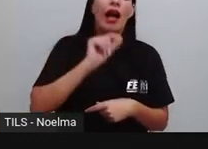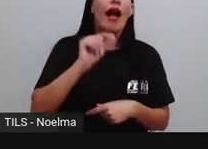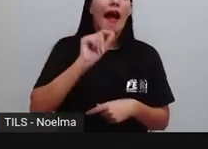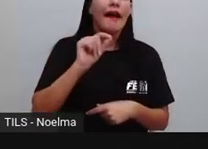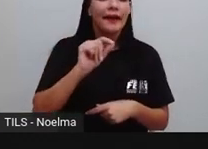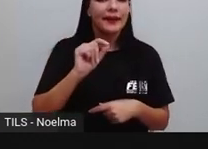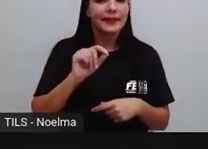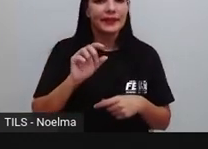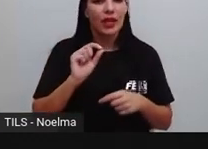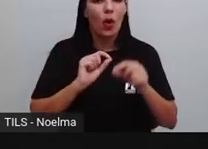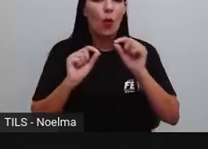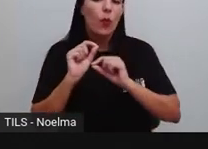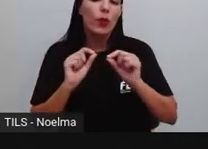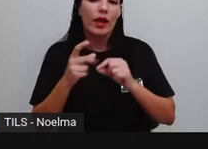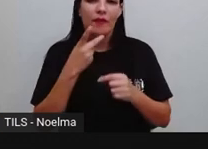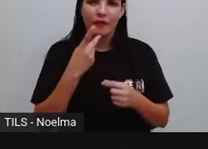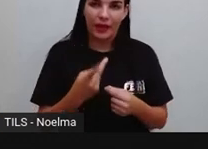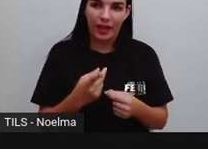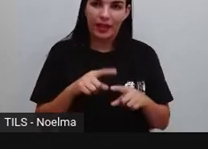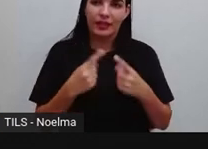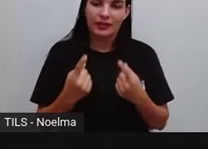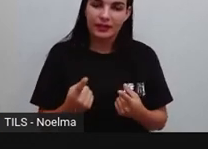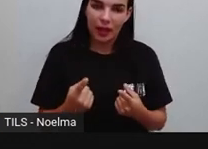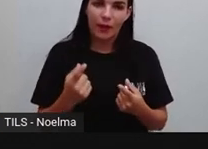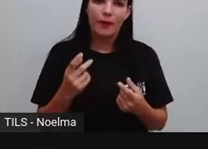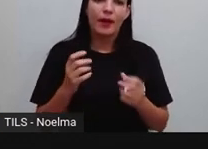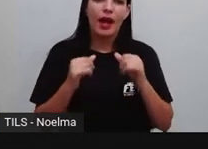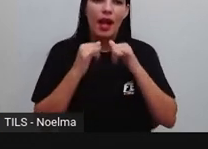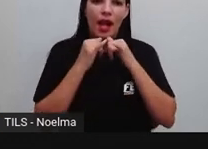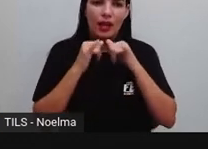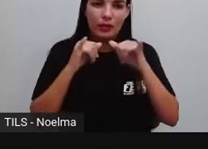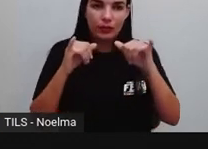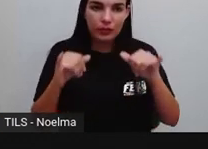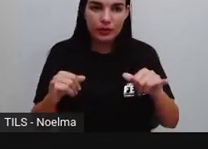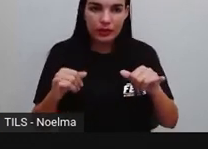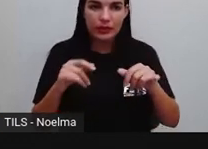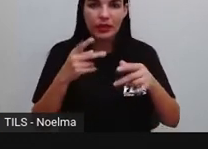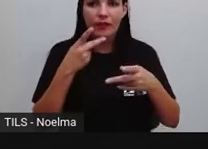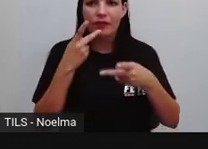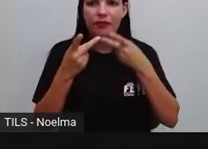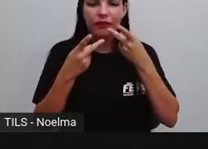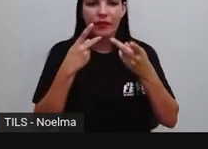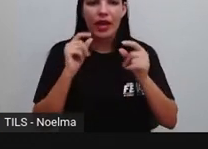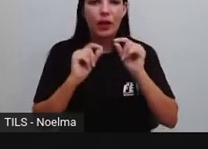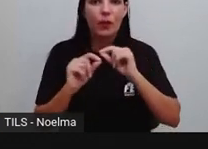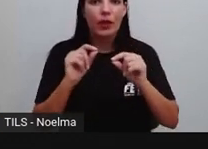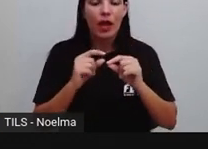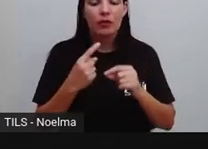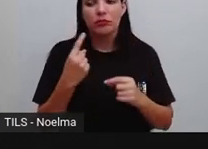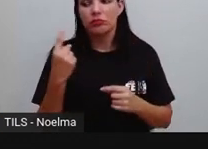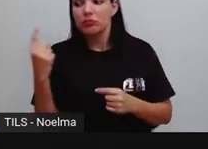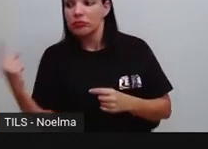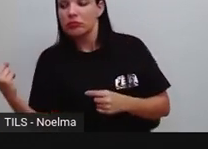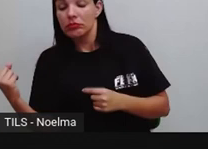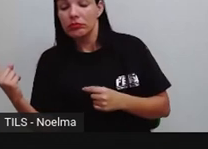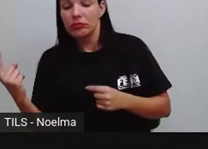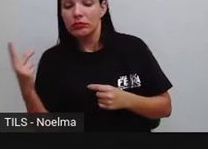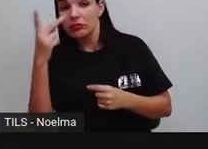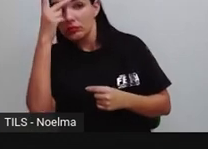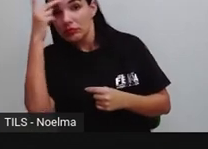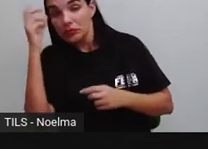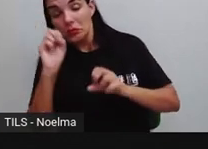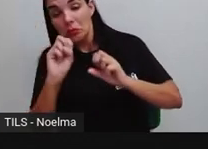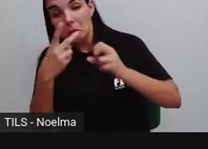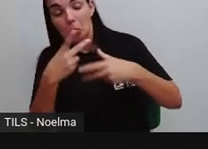fala, ou de que se fala. Nesse caso, na notícia, a gente fala de alguém, ou a gente fala de algo,